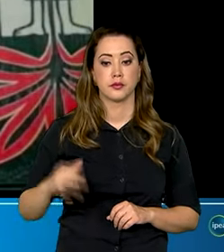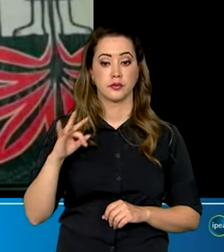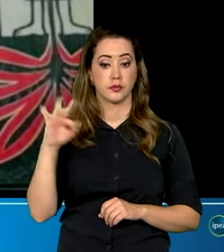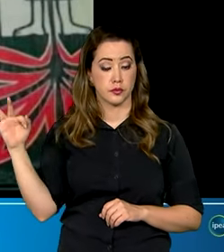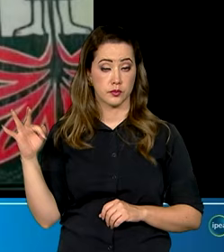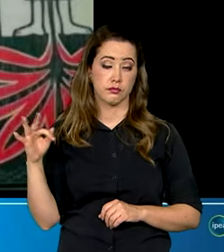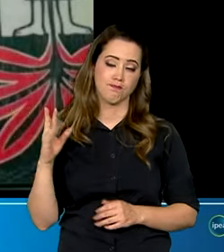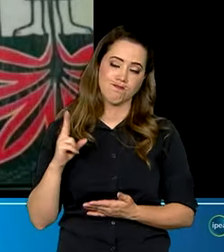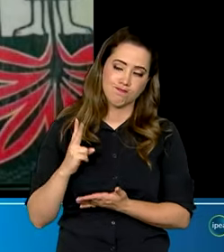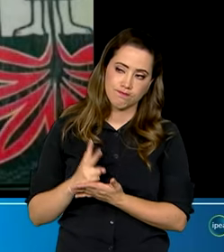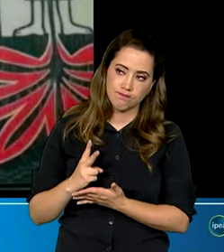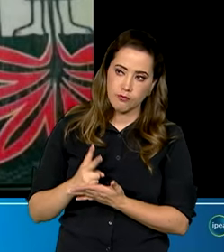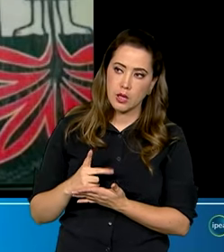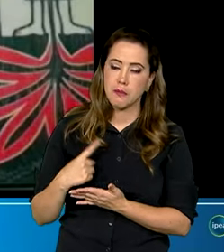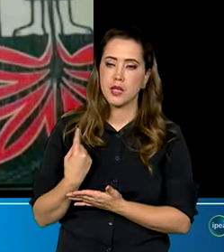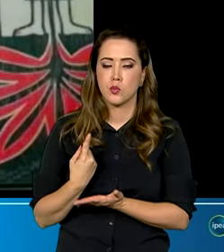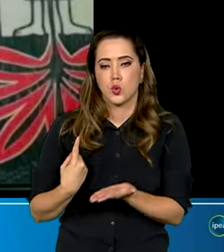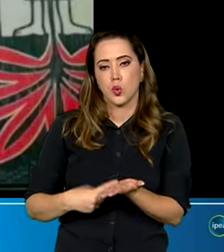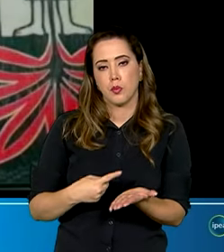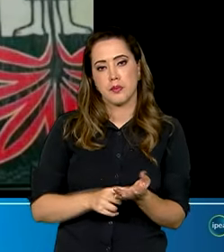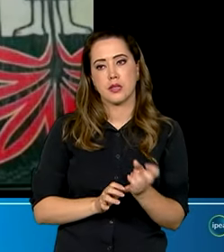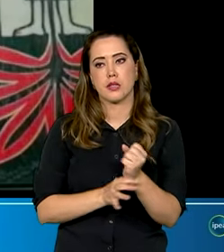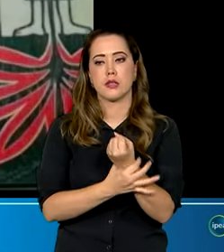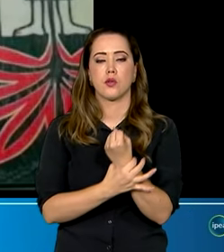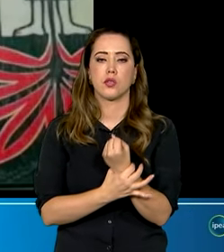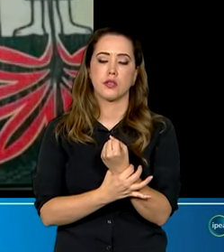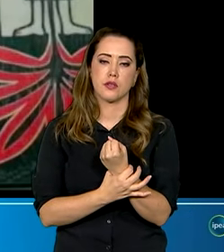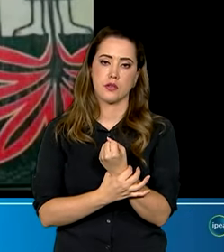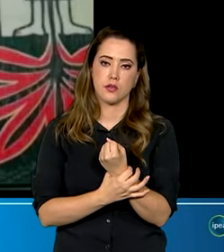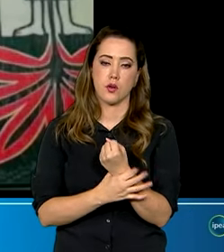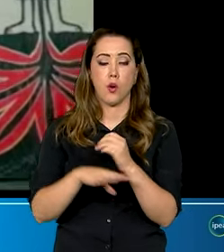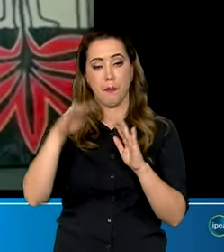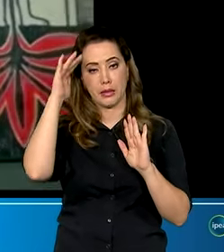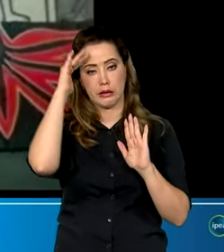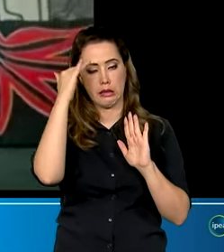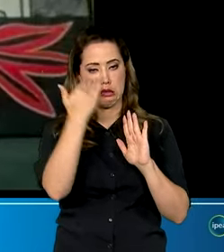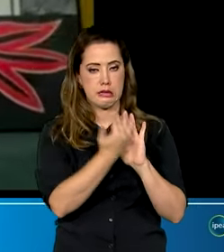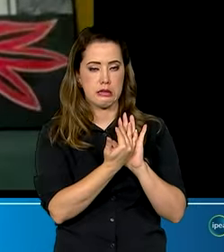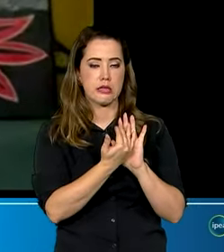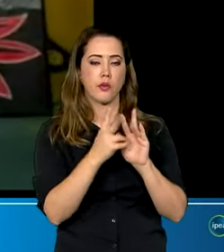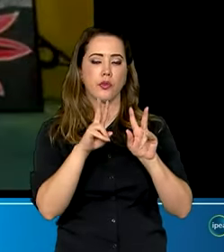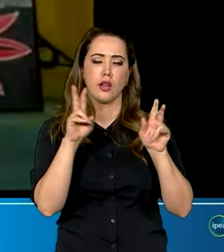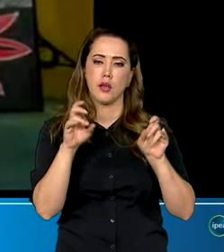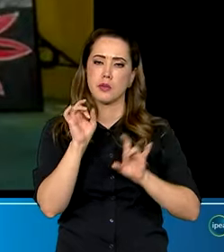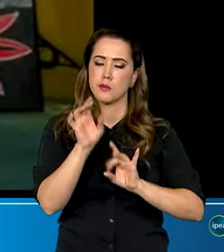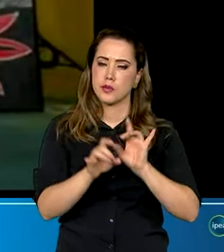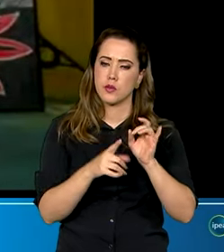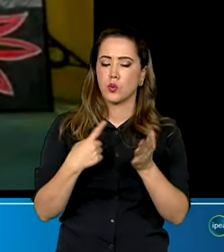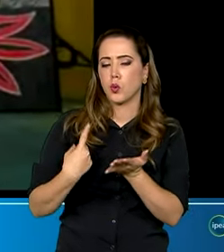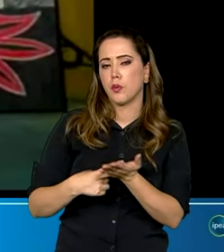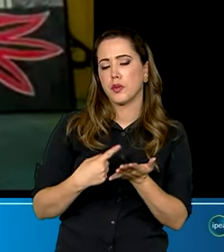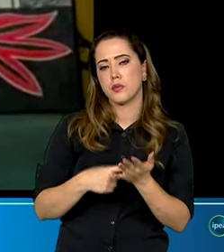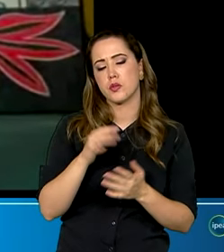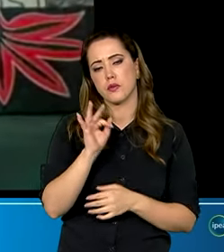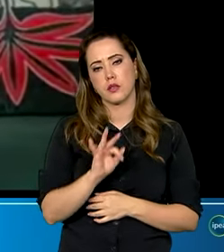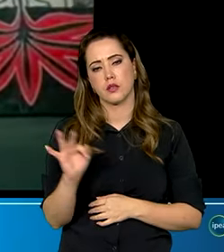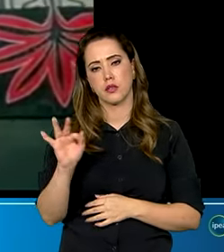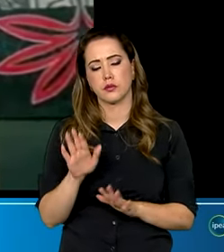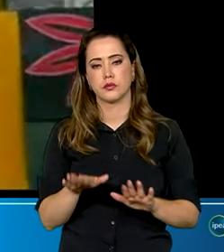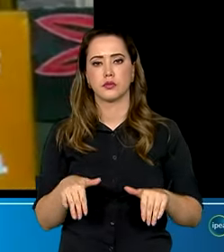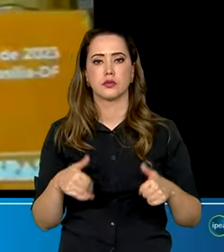embora a agenda da segurança pública obedeça uma lógica muito específica no pacto federativo que